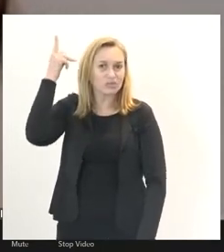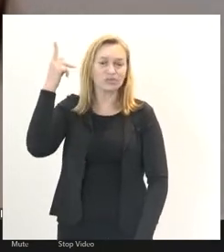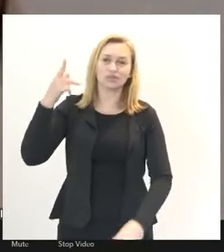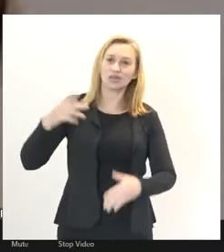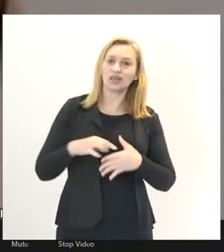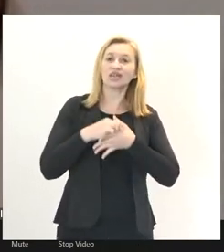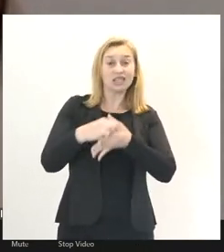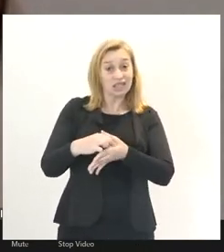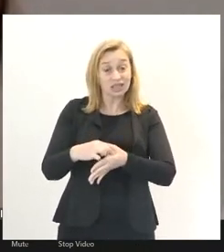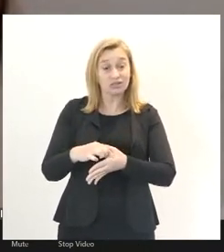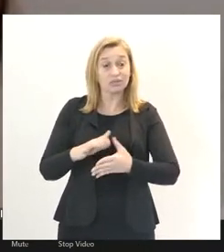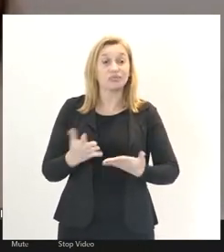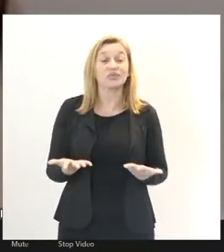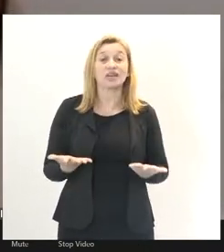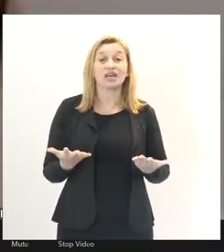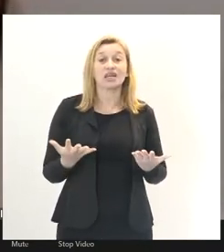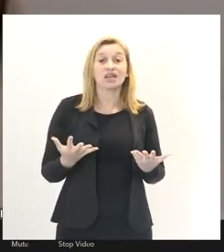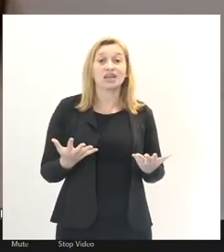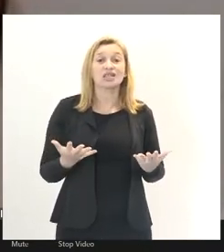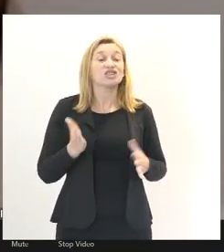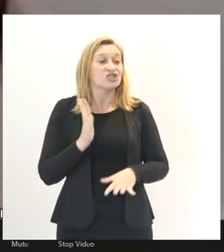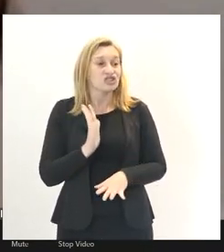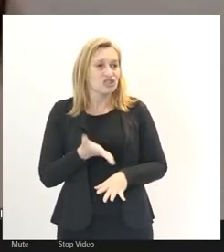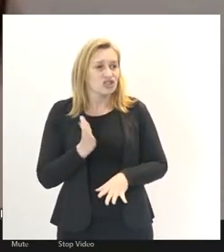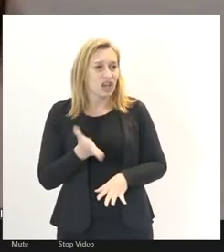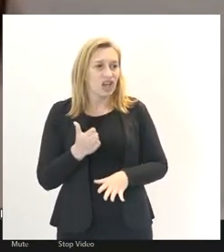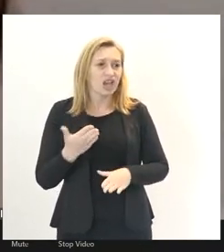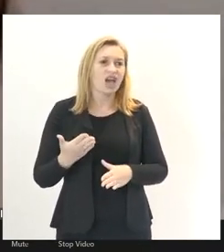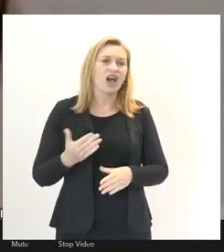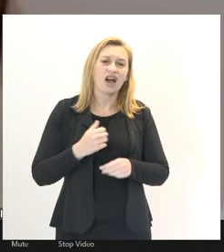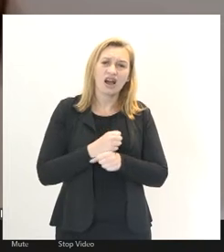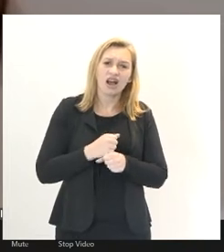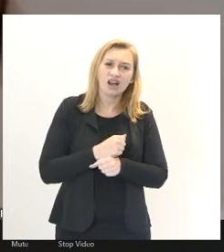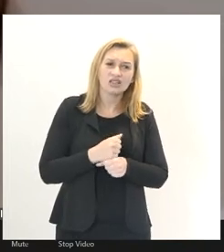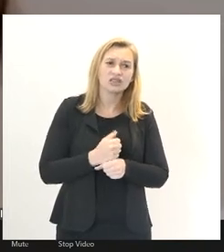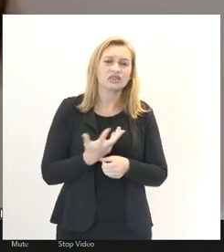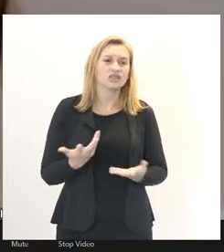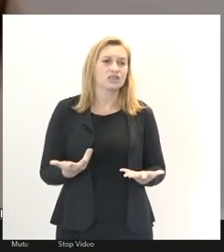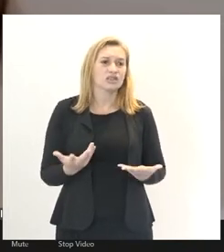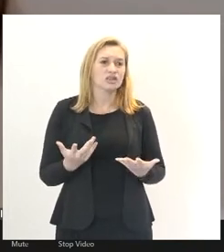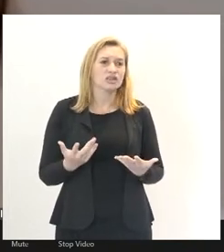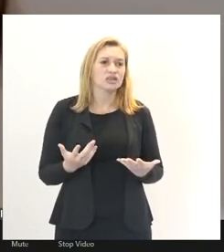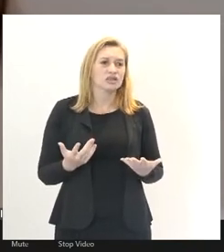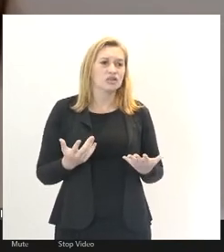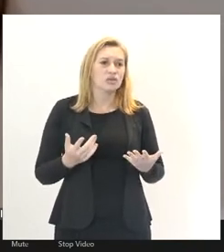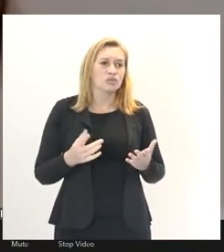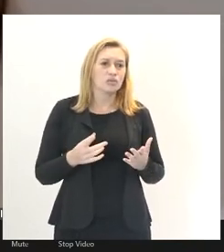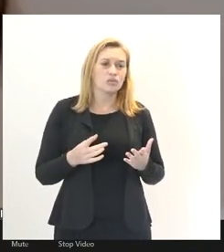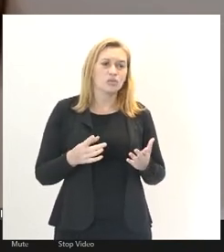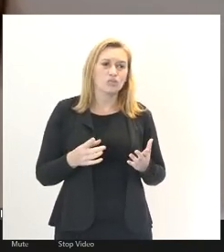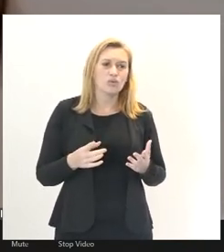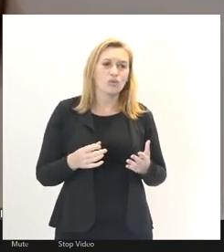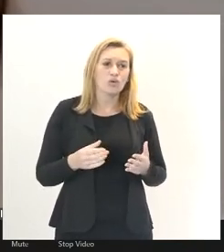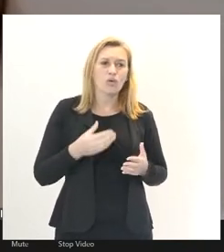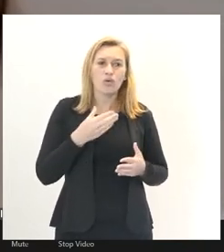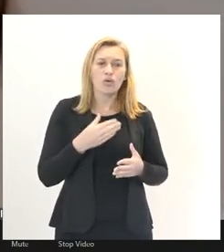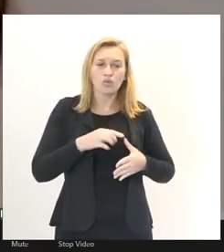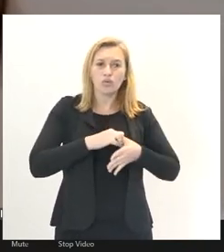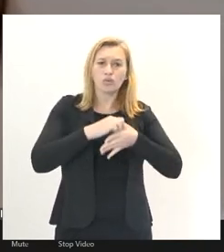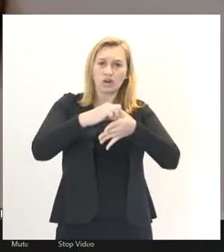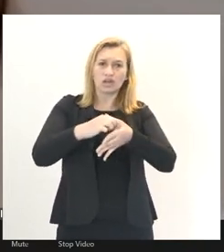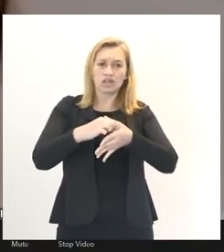que está se tornando, ou já é há muito tempo, um baluarte na defesa dos trabalhadores e